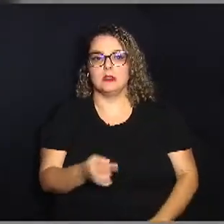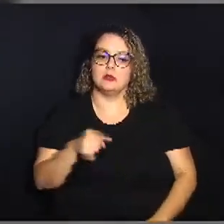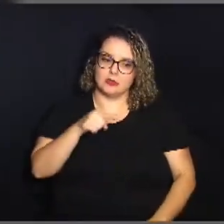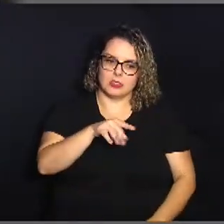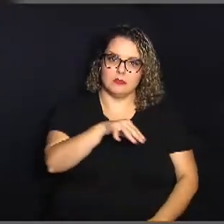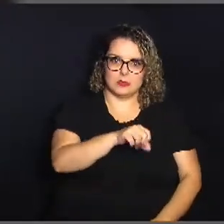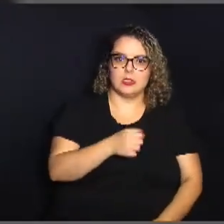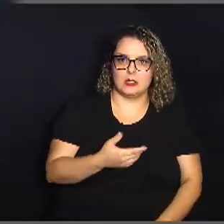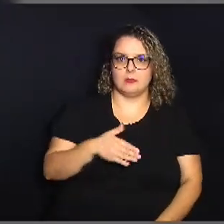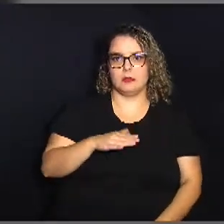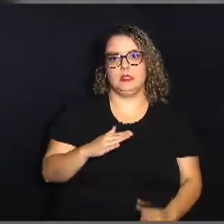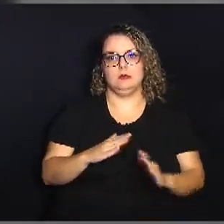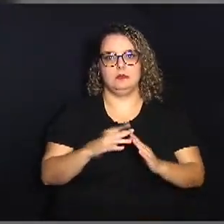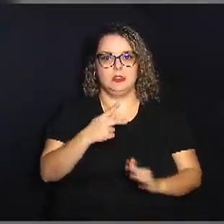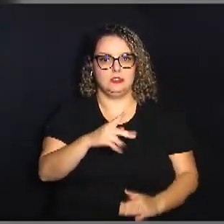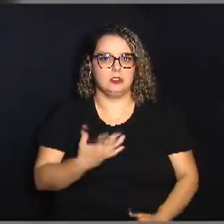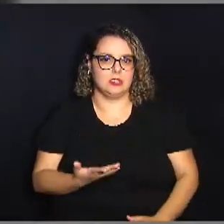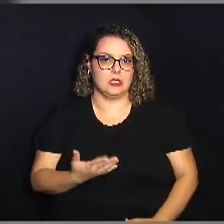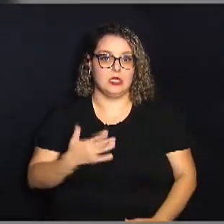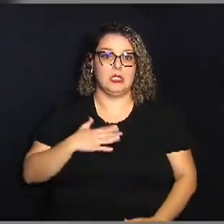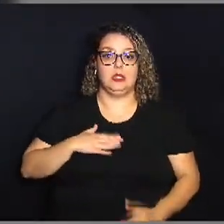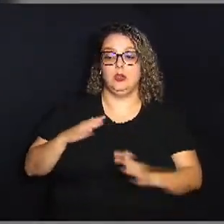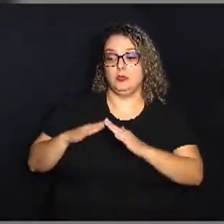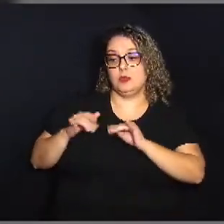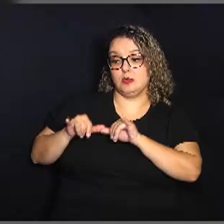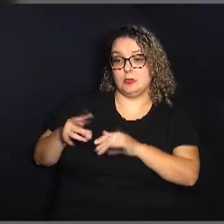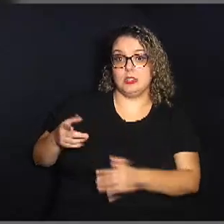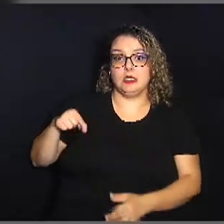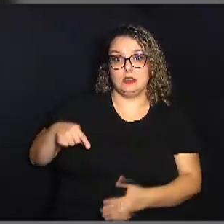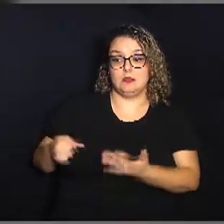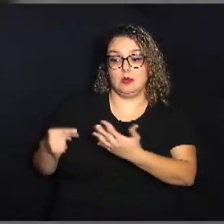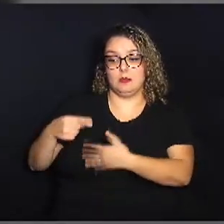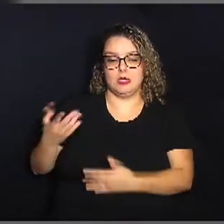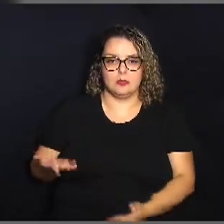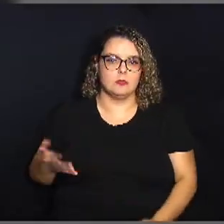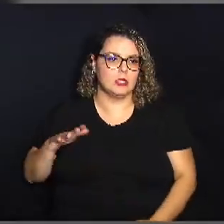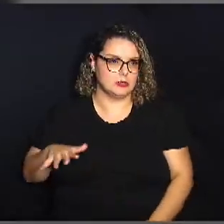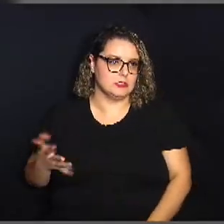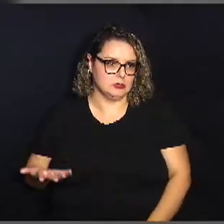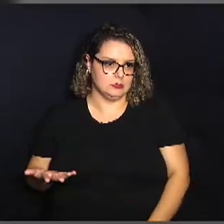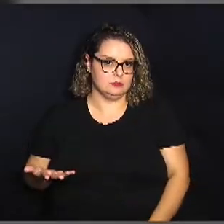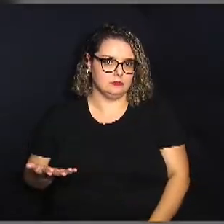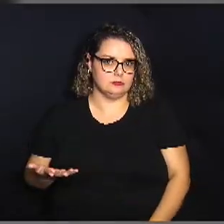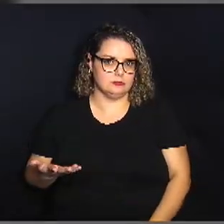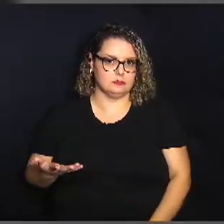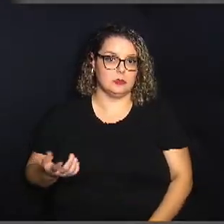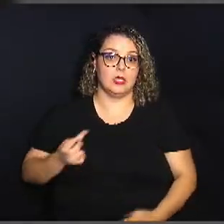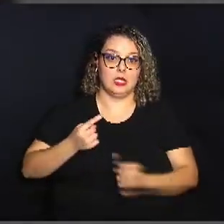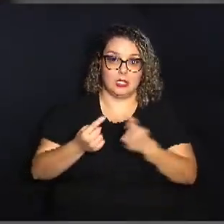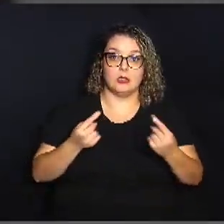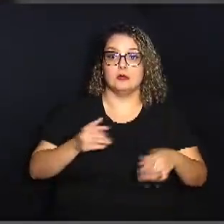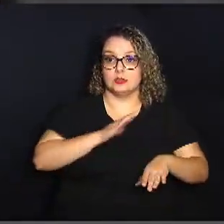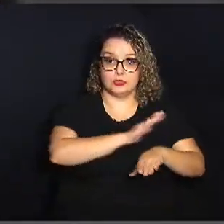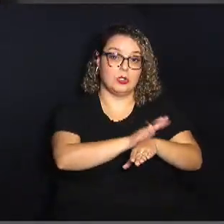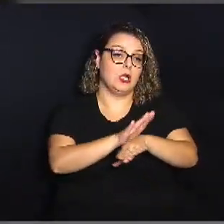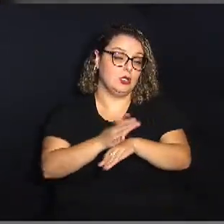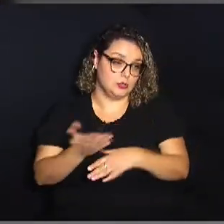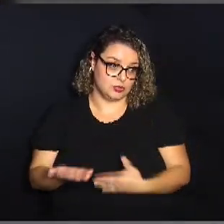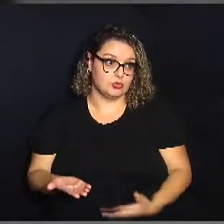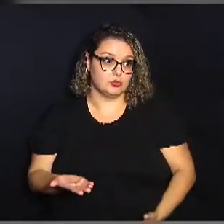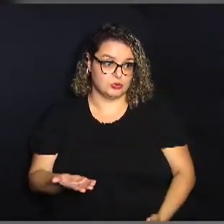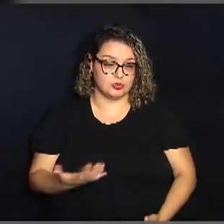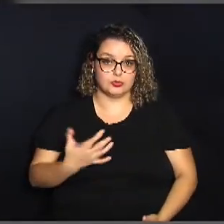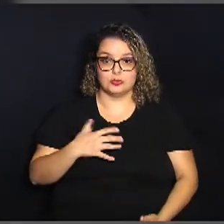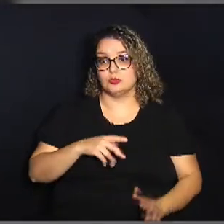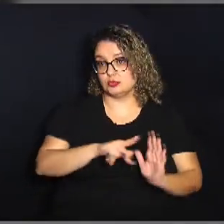pega aí é mais perto da sua casa eu que moro aqui perto desse outro vou buscar esses itens que estão aqui então cada um colabora né na sua